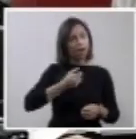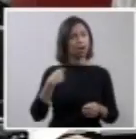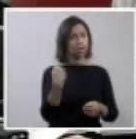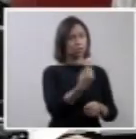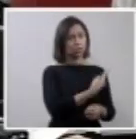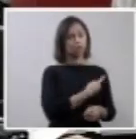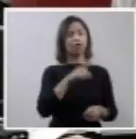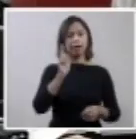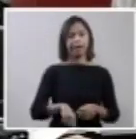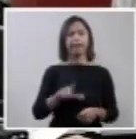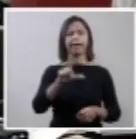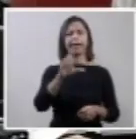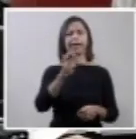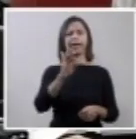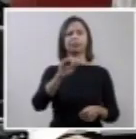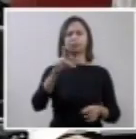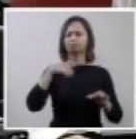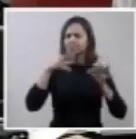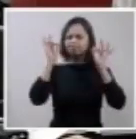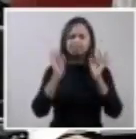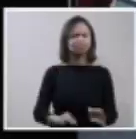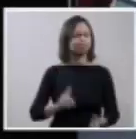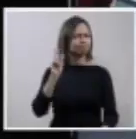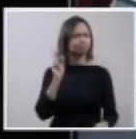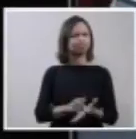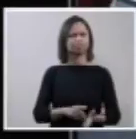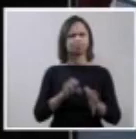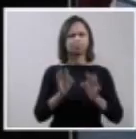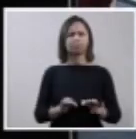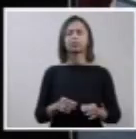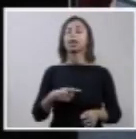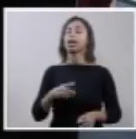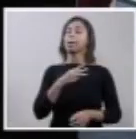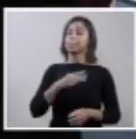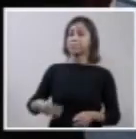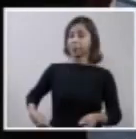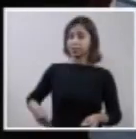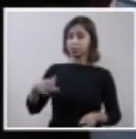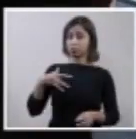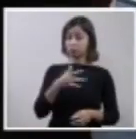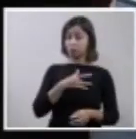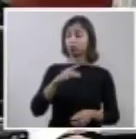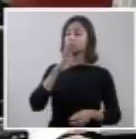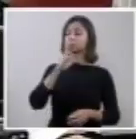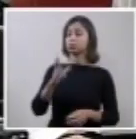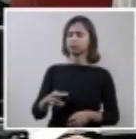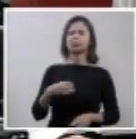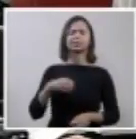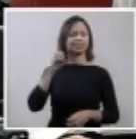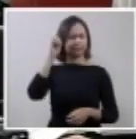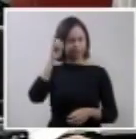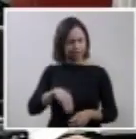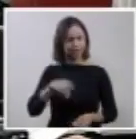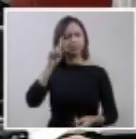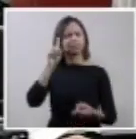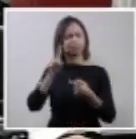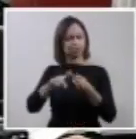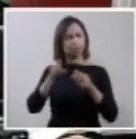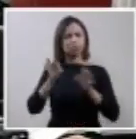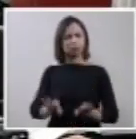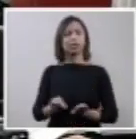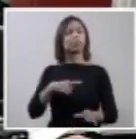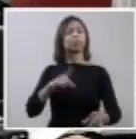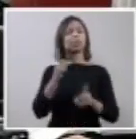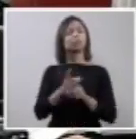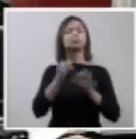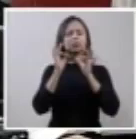% dos casos. Exatamente. Absolutamente correta essa afirmação. Gostaria que vossa excelência nos dissesse se entende que esta